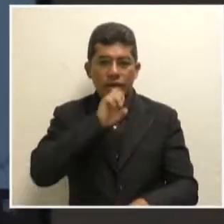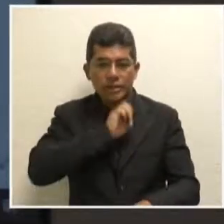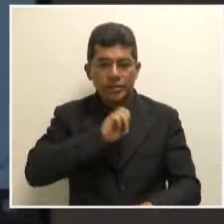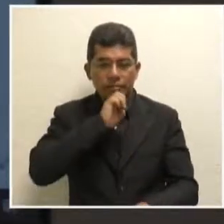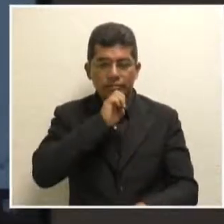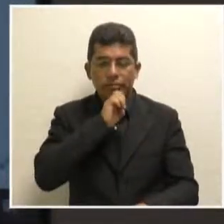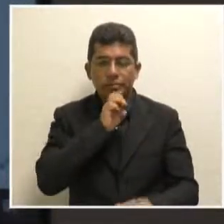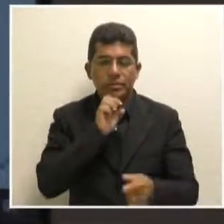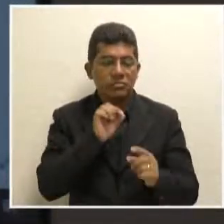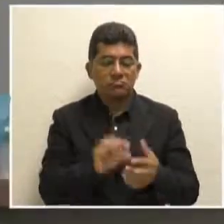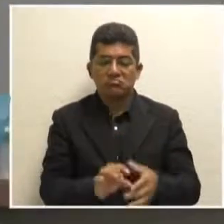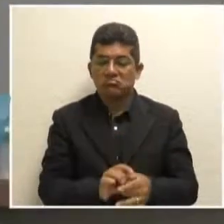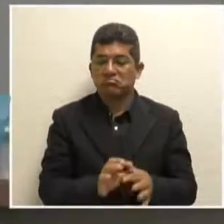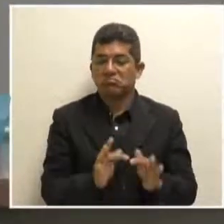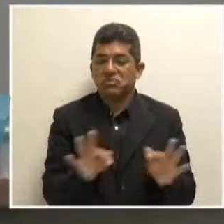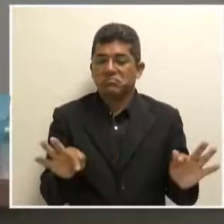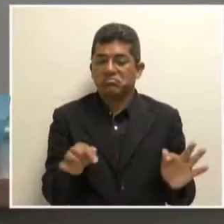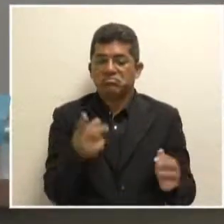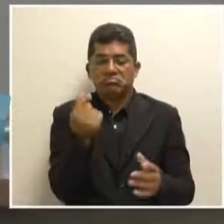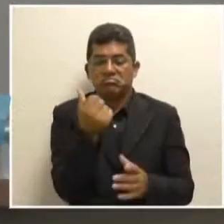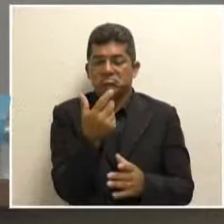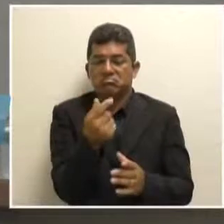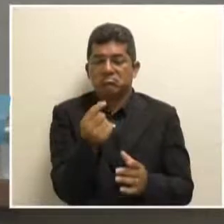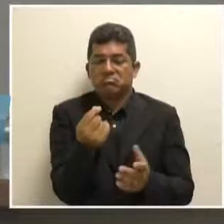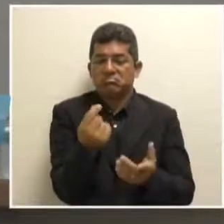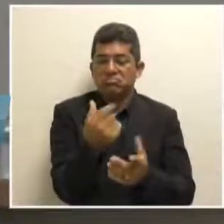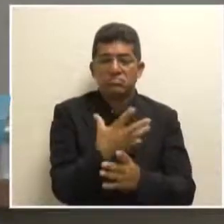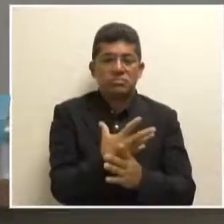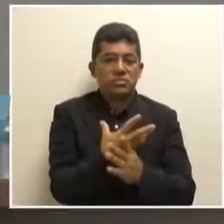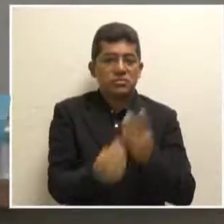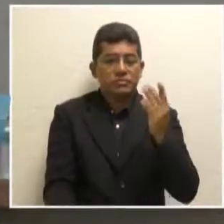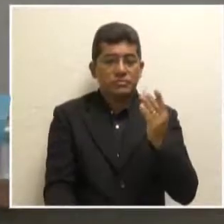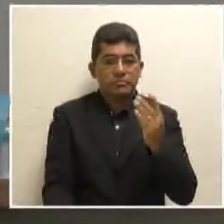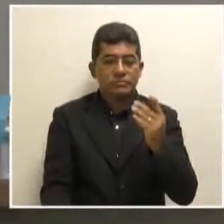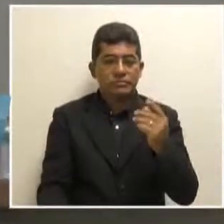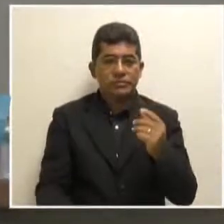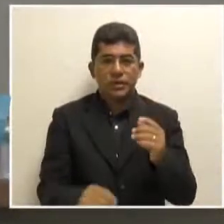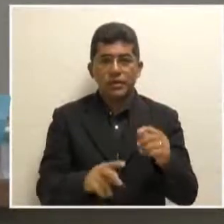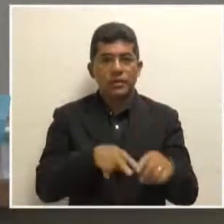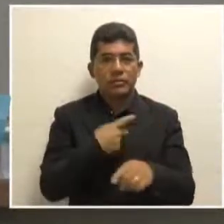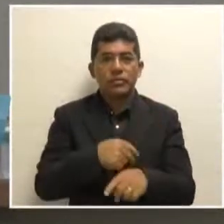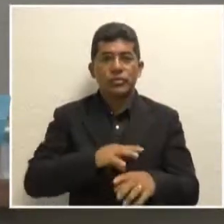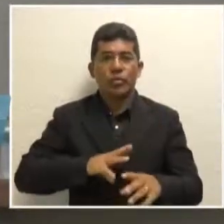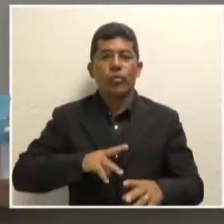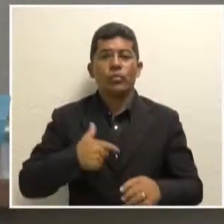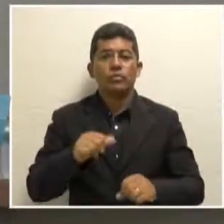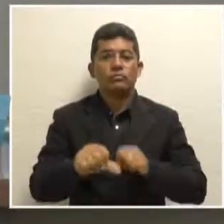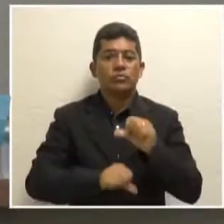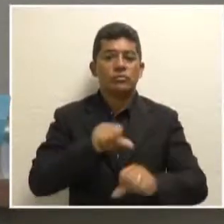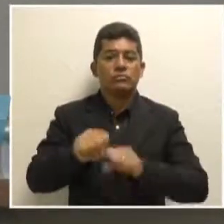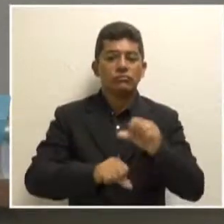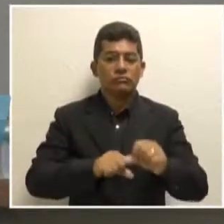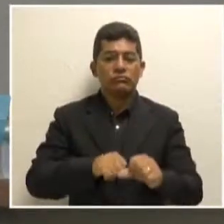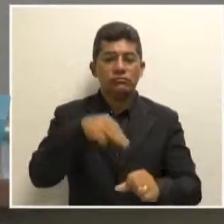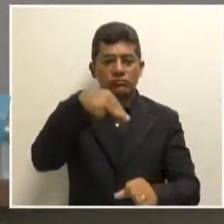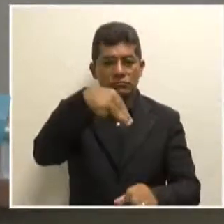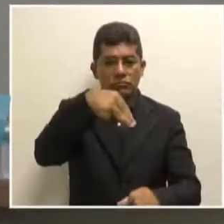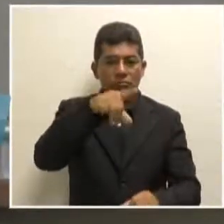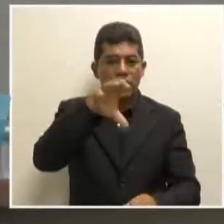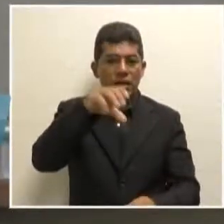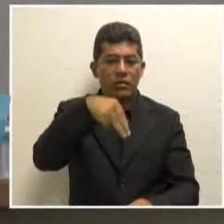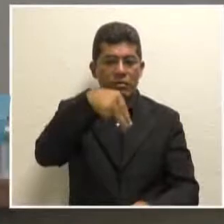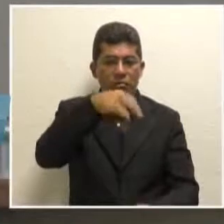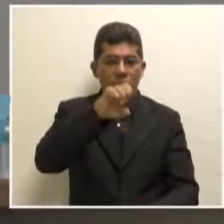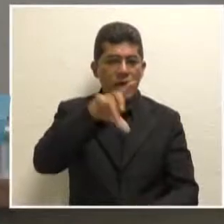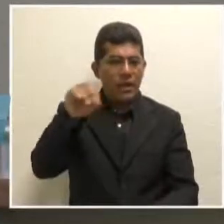ele simplesmente praticou um desvio de finalidade desse recurso. E daí foi sucessivamente. Com o Melo, eu briguei aqui com